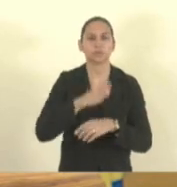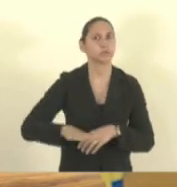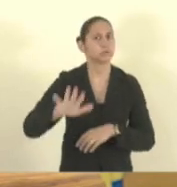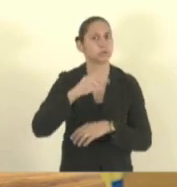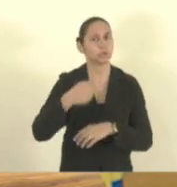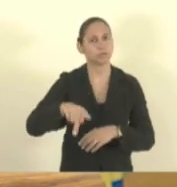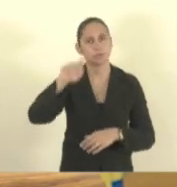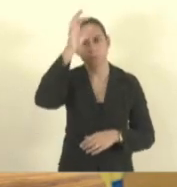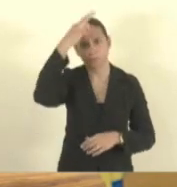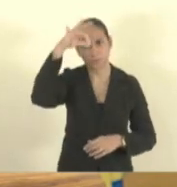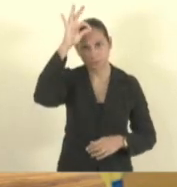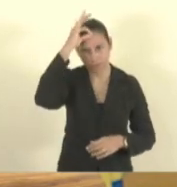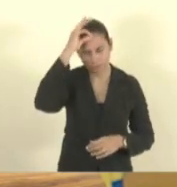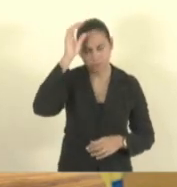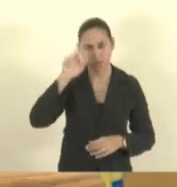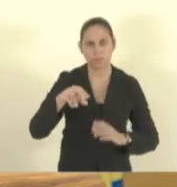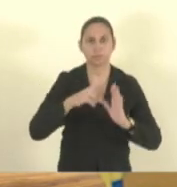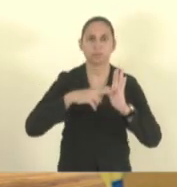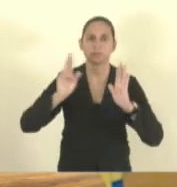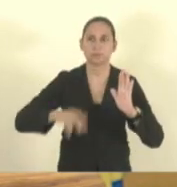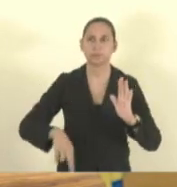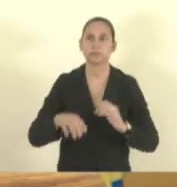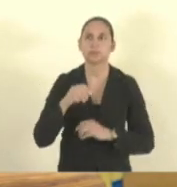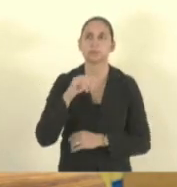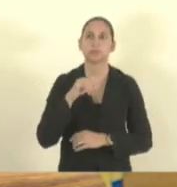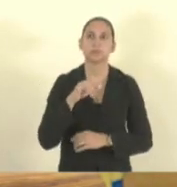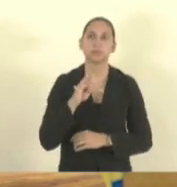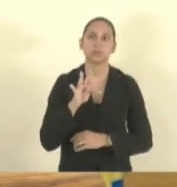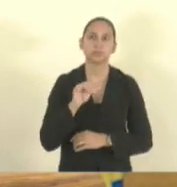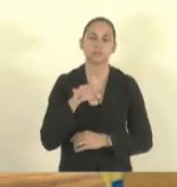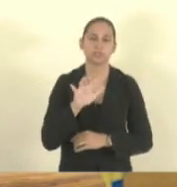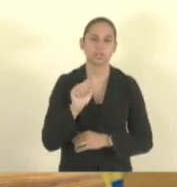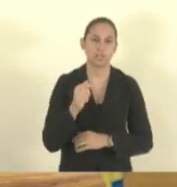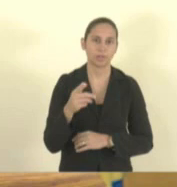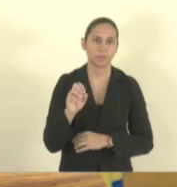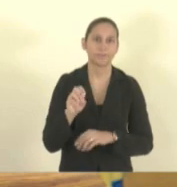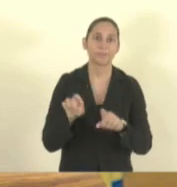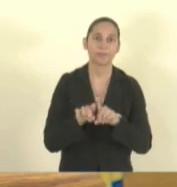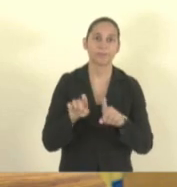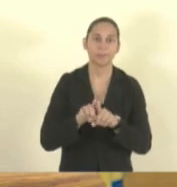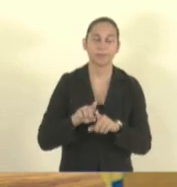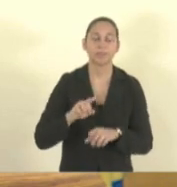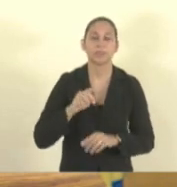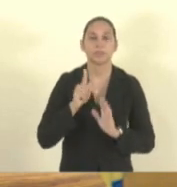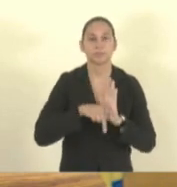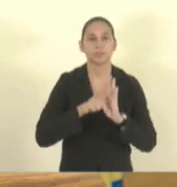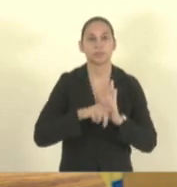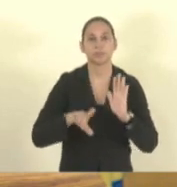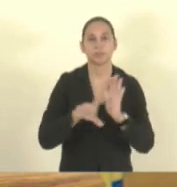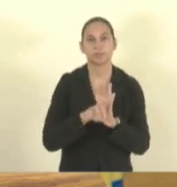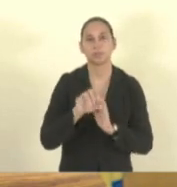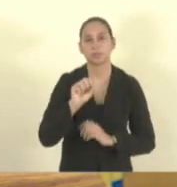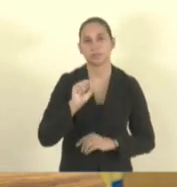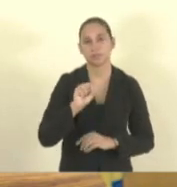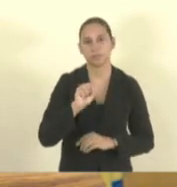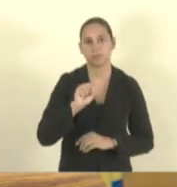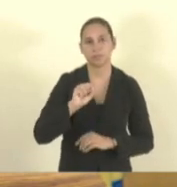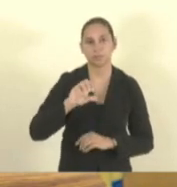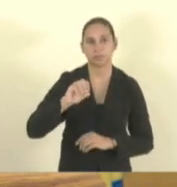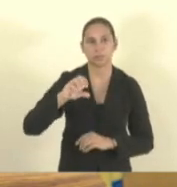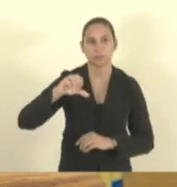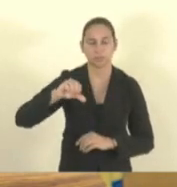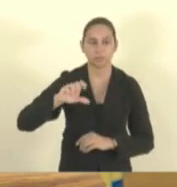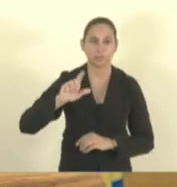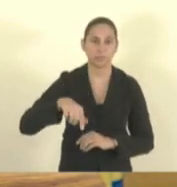Espírito Santo. Relator, Deputado Tiago Hoffman. projeto de lei número 808, de 2019, de autoria do deputado Capitão Assunção,